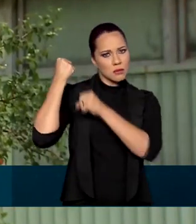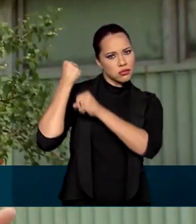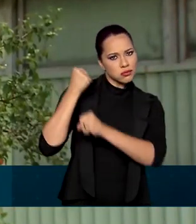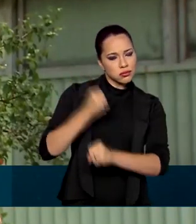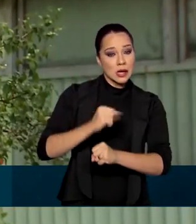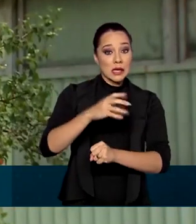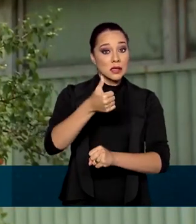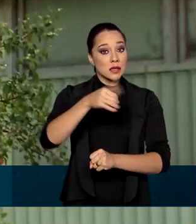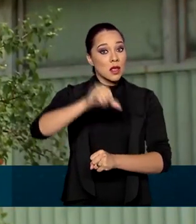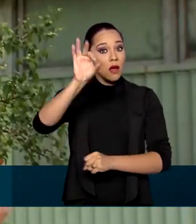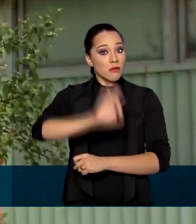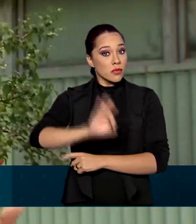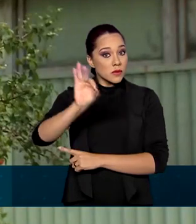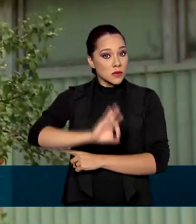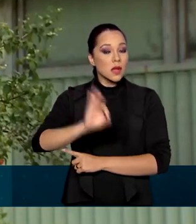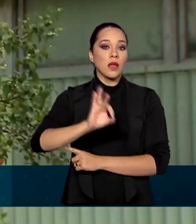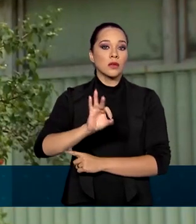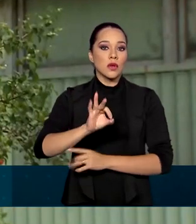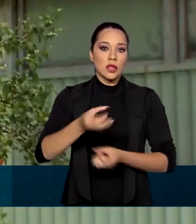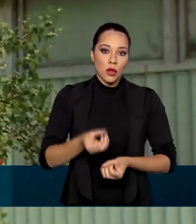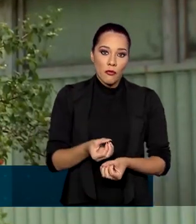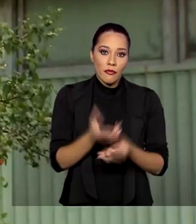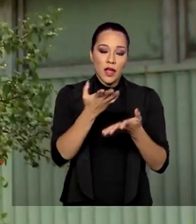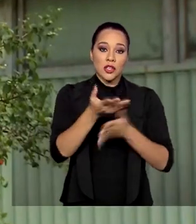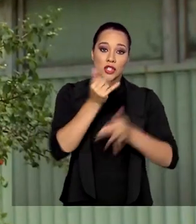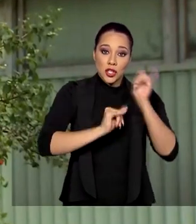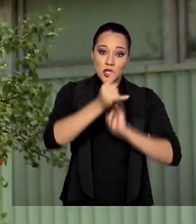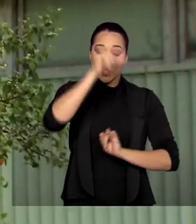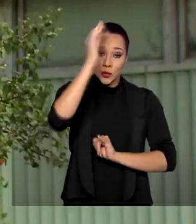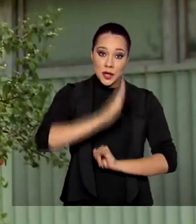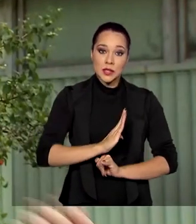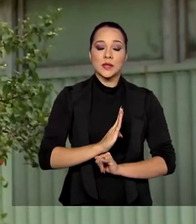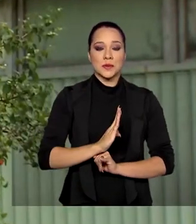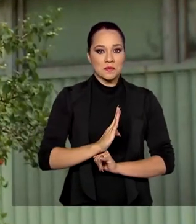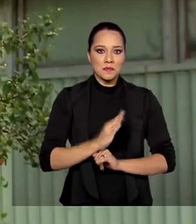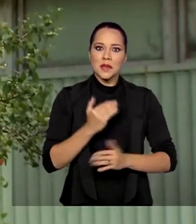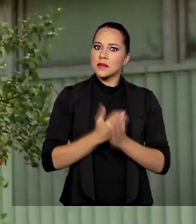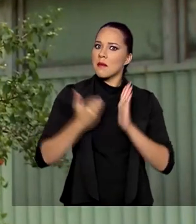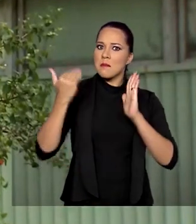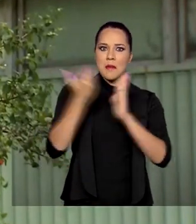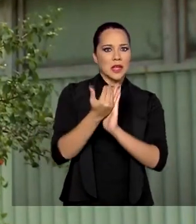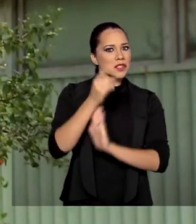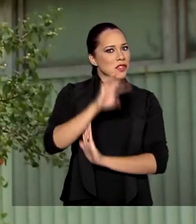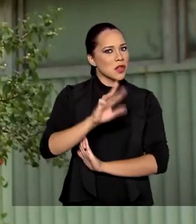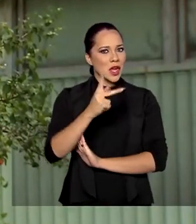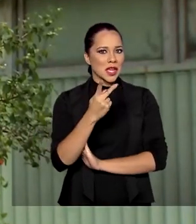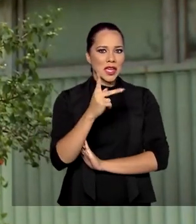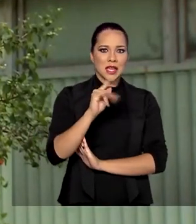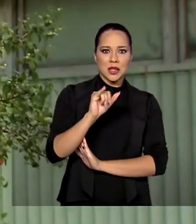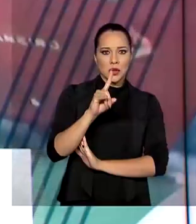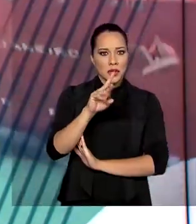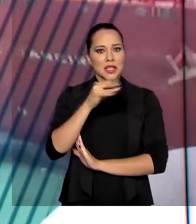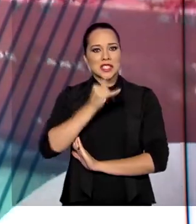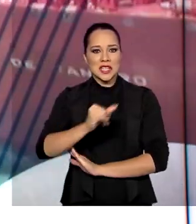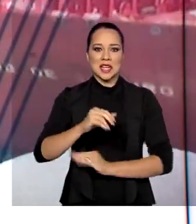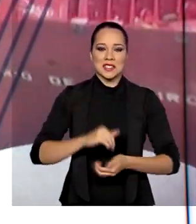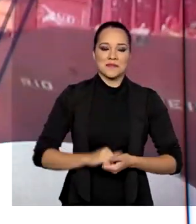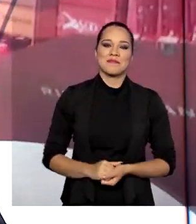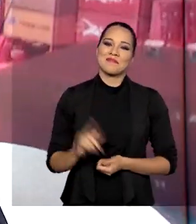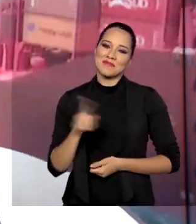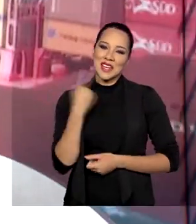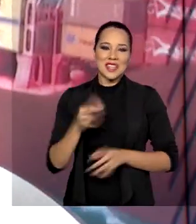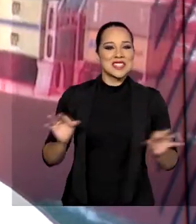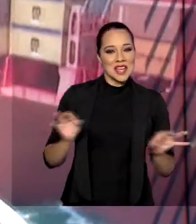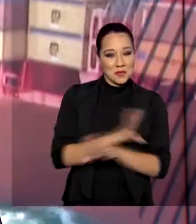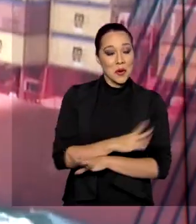responsáveis por 19% da oferta interna de energia do país. Isso é mais do que hidroeletricidade, por exemplo. A gente